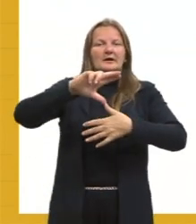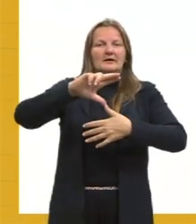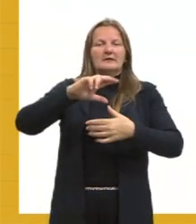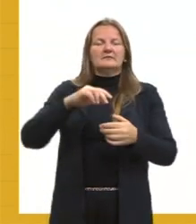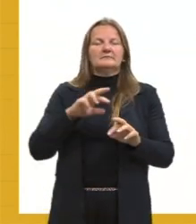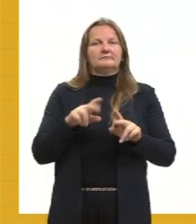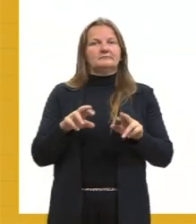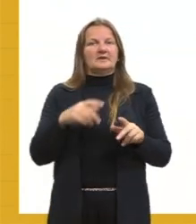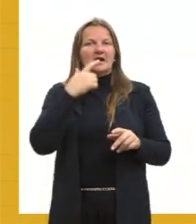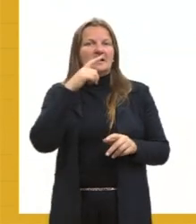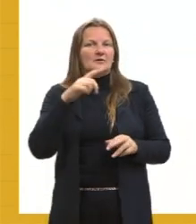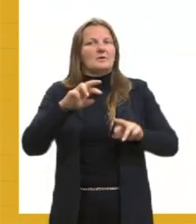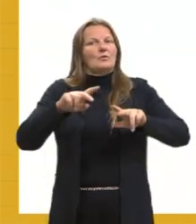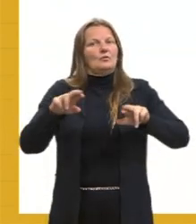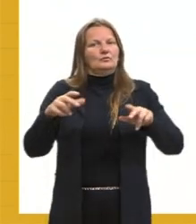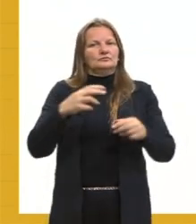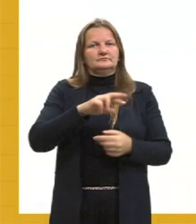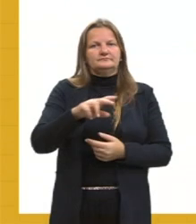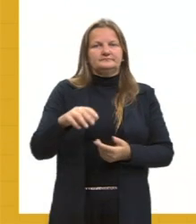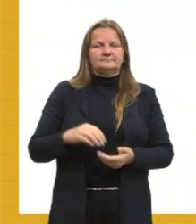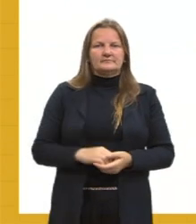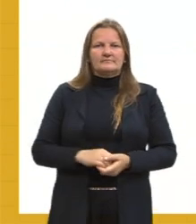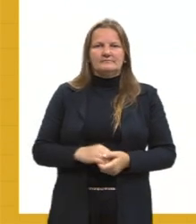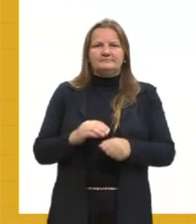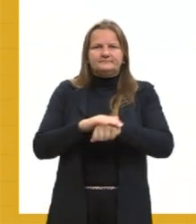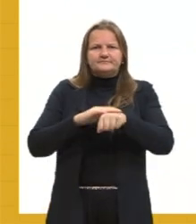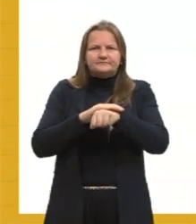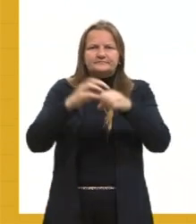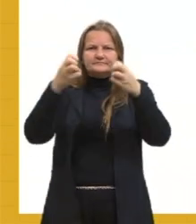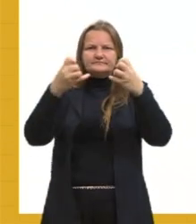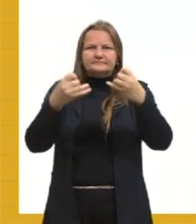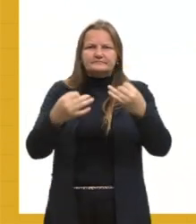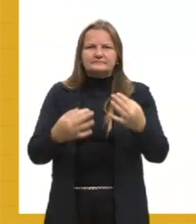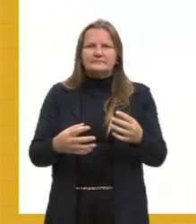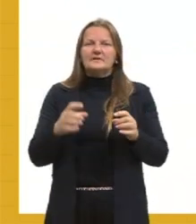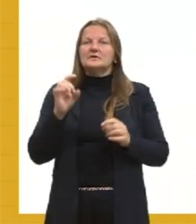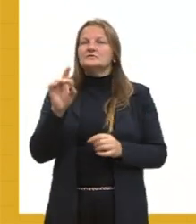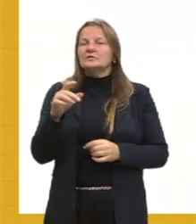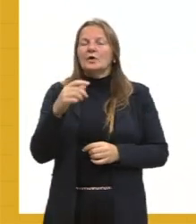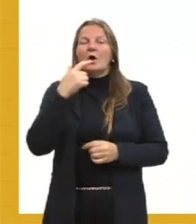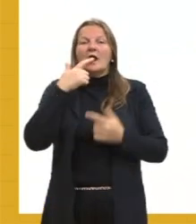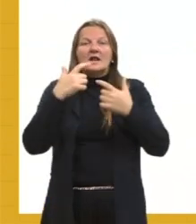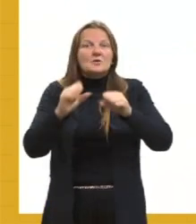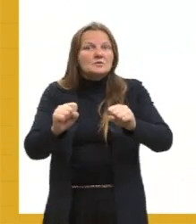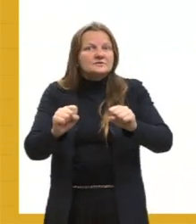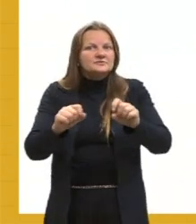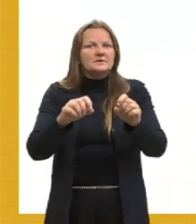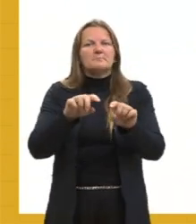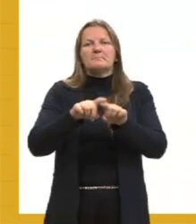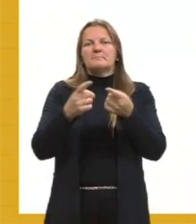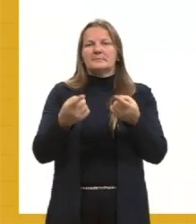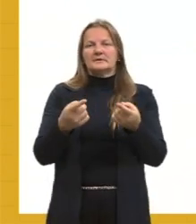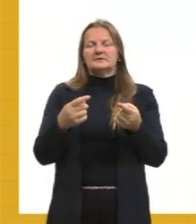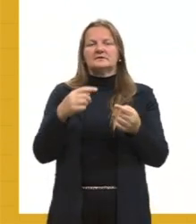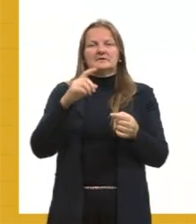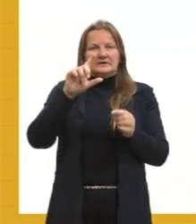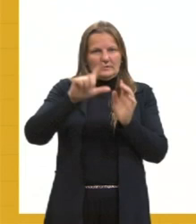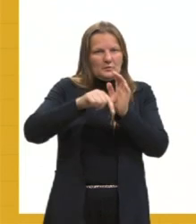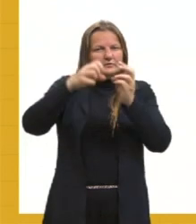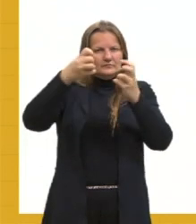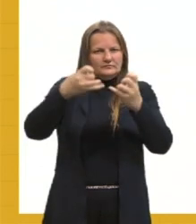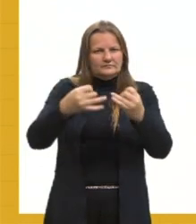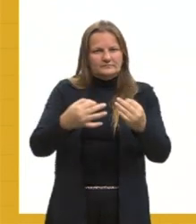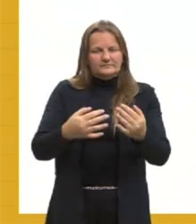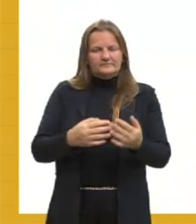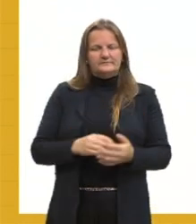hierárquica, nós estamos comentando não só nas questões linguísticas, que eu vou exemplificar para vocês